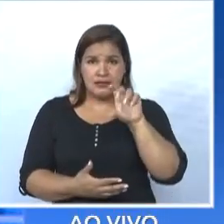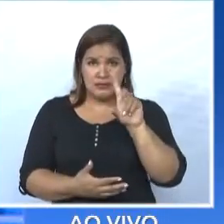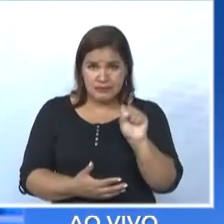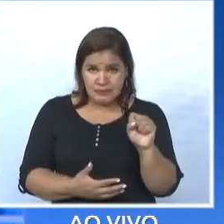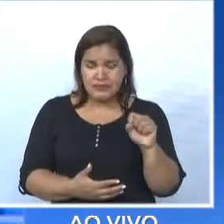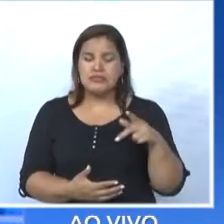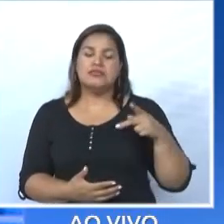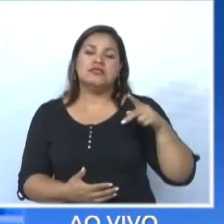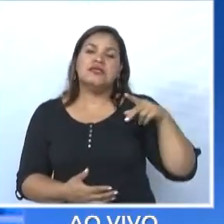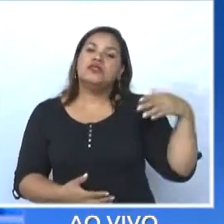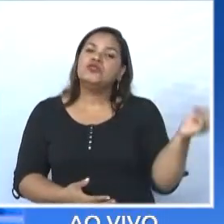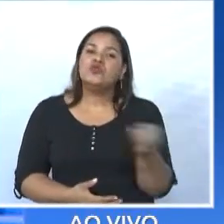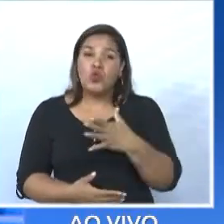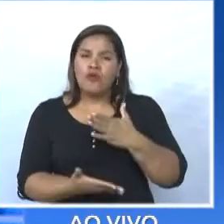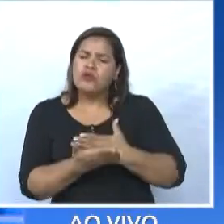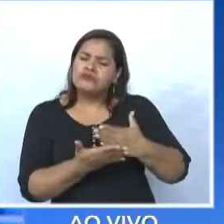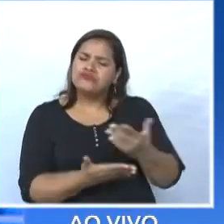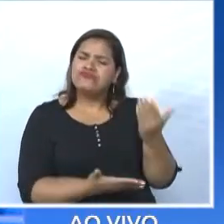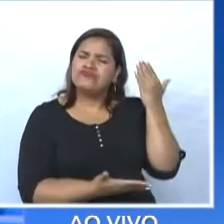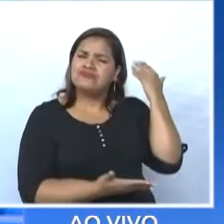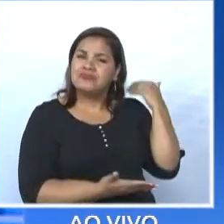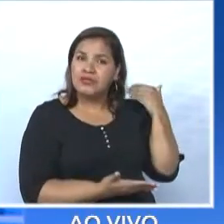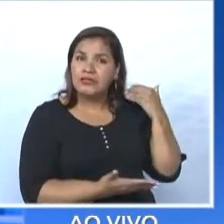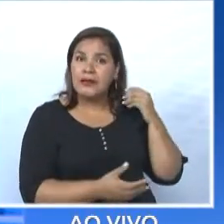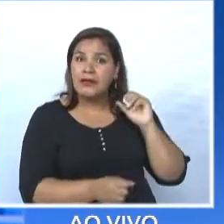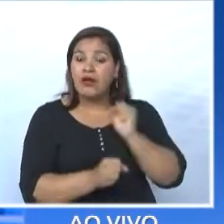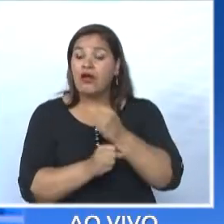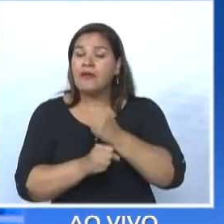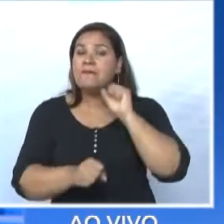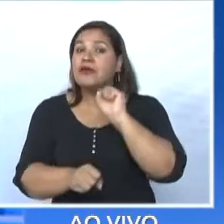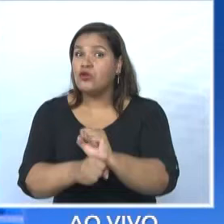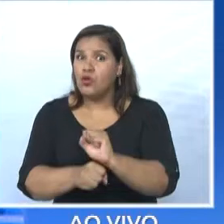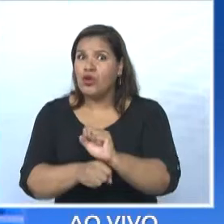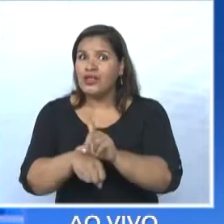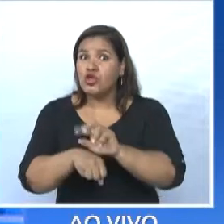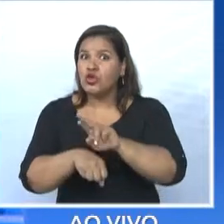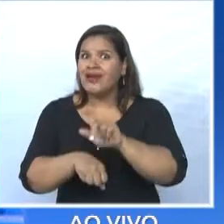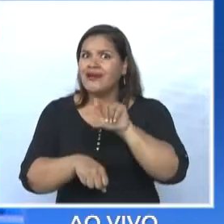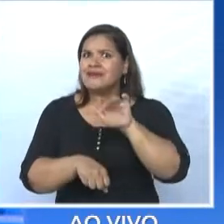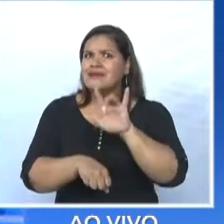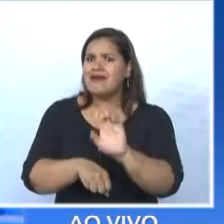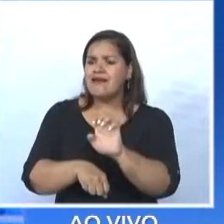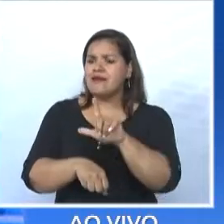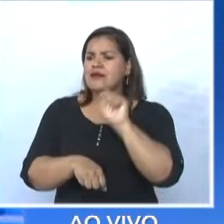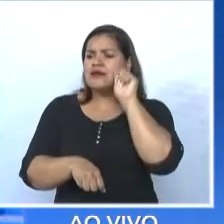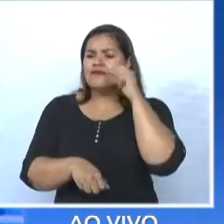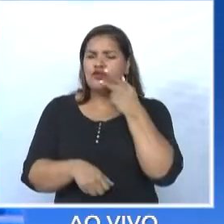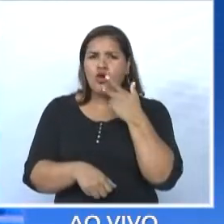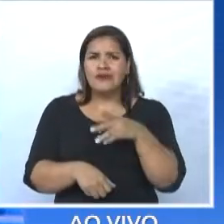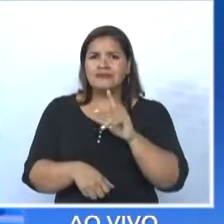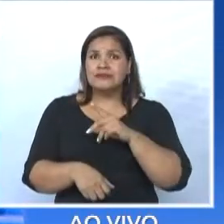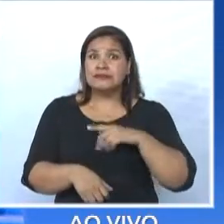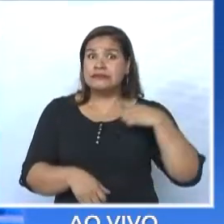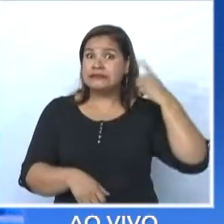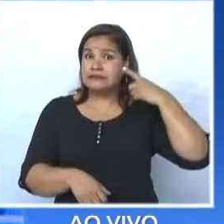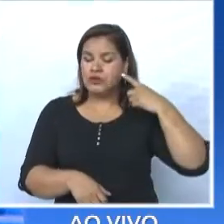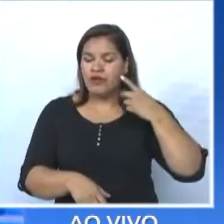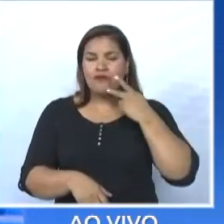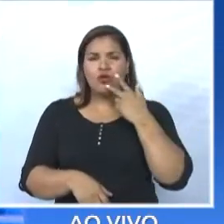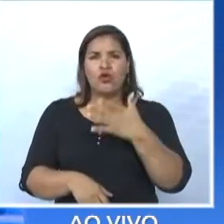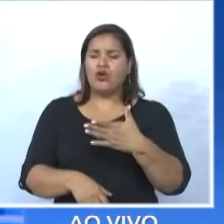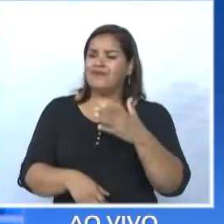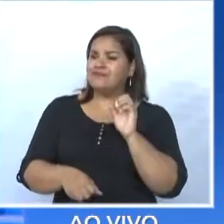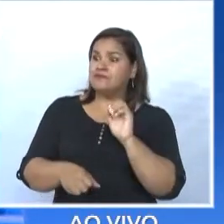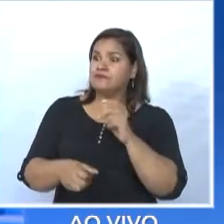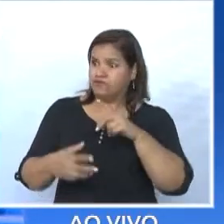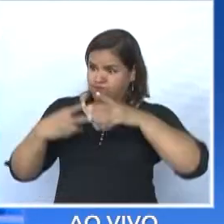lá atrás com o Sidney, e a obra estava parada e a doutora Graciela foi lá hoje e consegue, como deputada, consegue fazer funcionar. Então, ela assume um